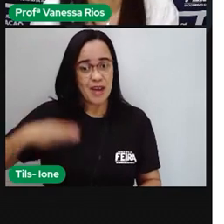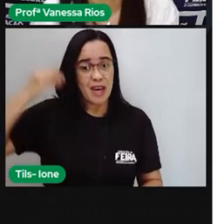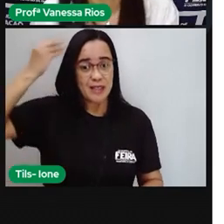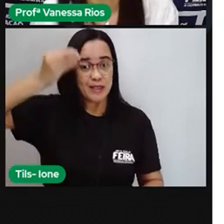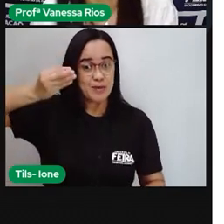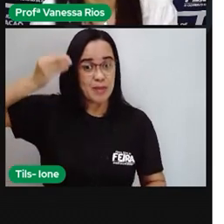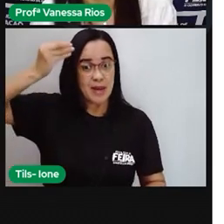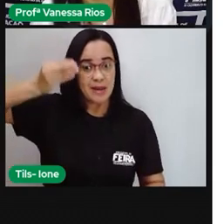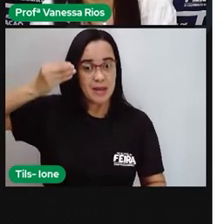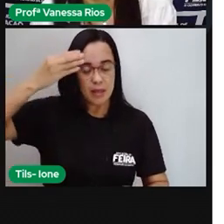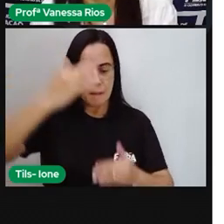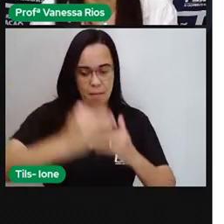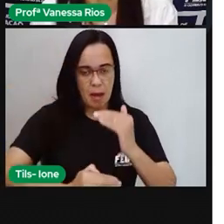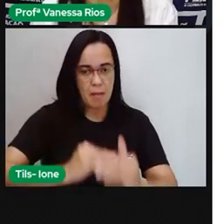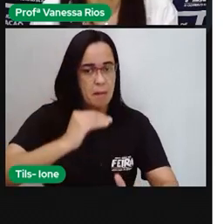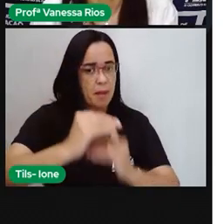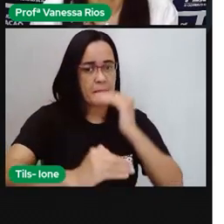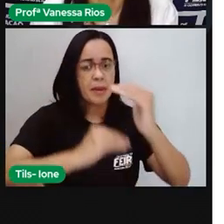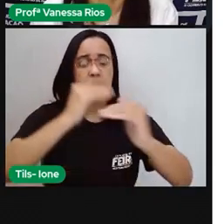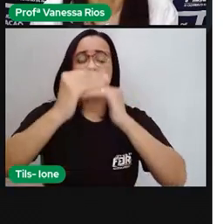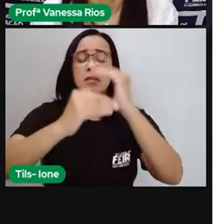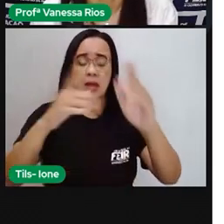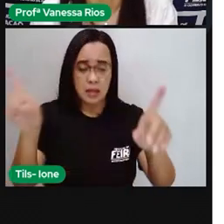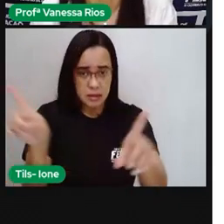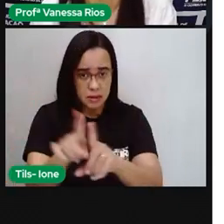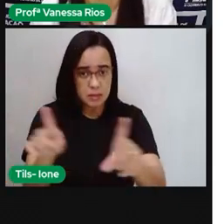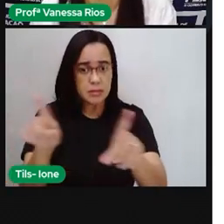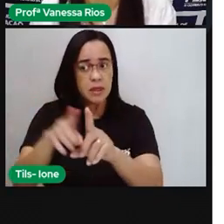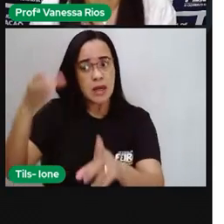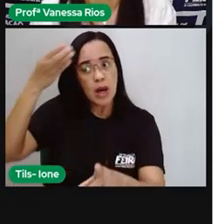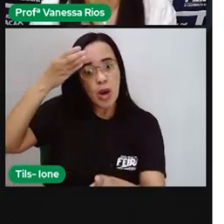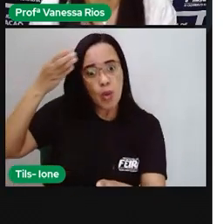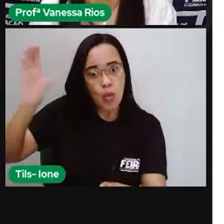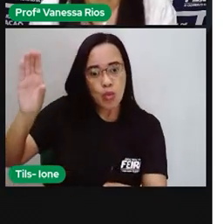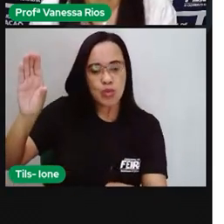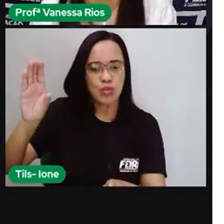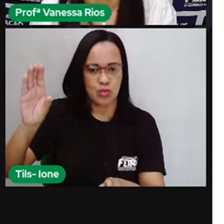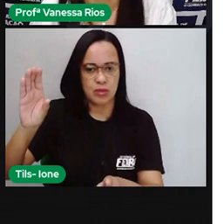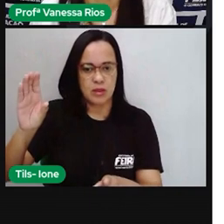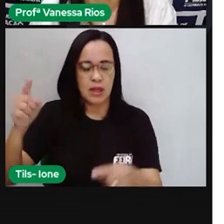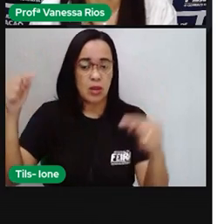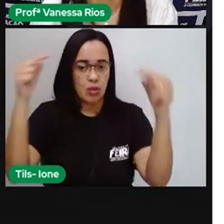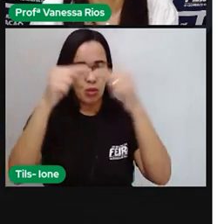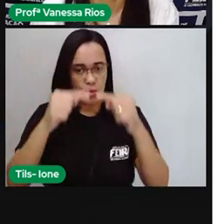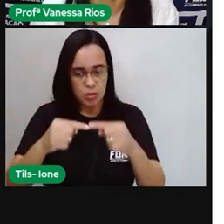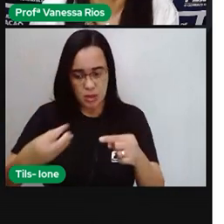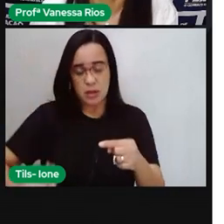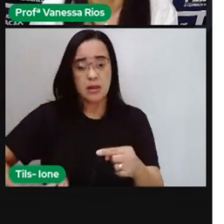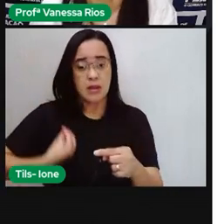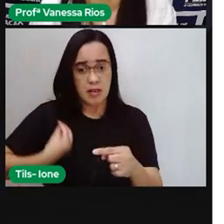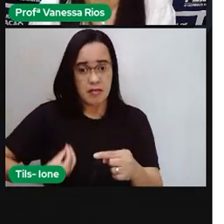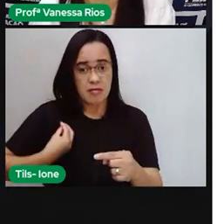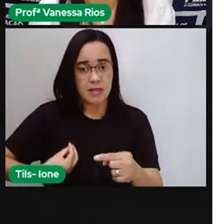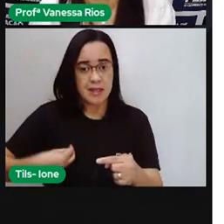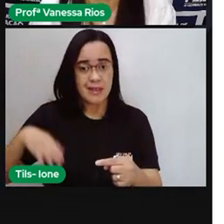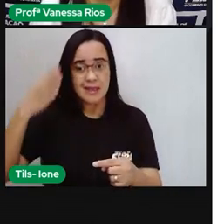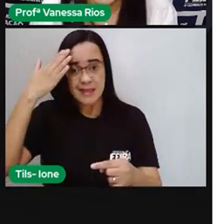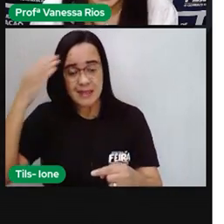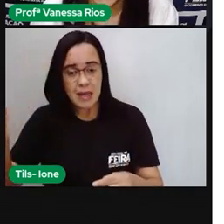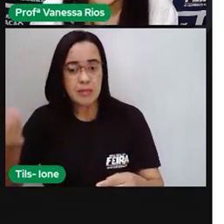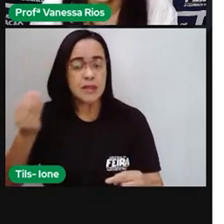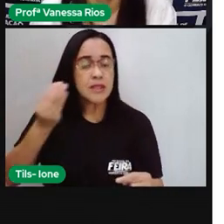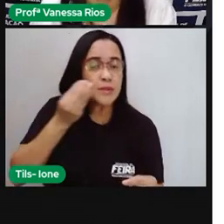aquilo que a cultura ali nos faz viver, nos faz experimentar. Então, a nossa construção enquanto ser